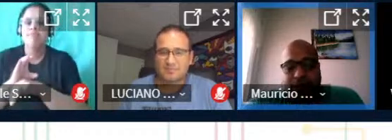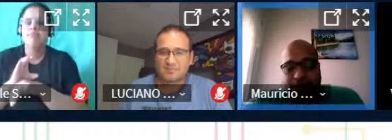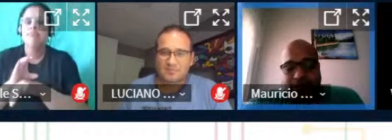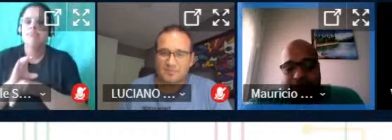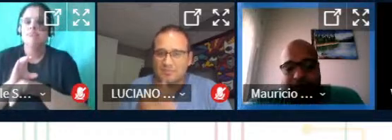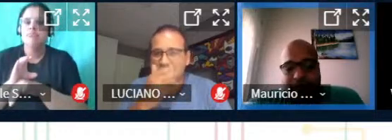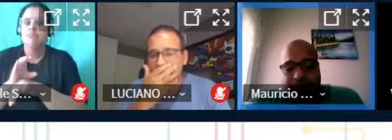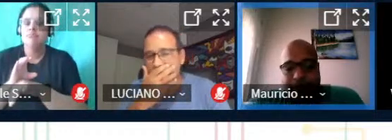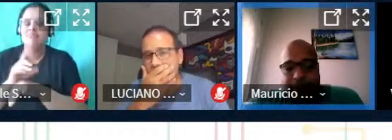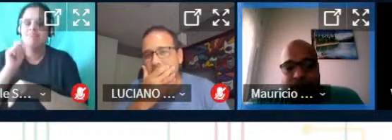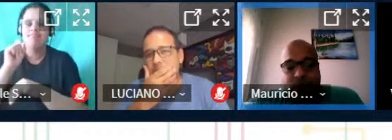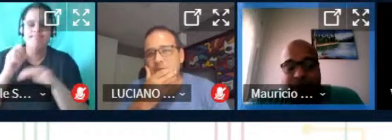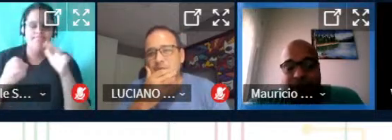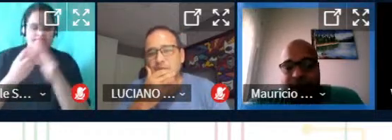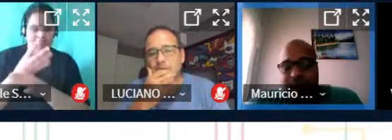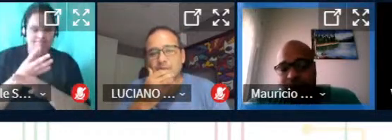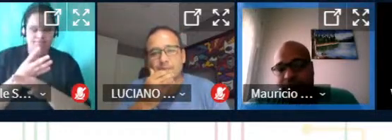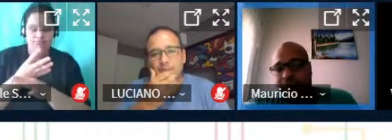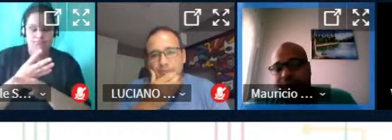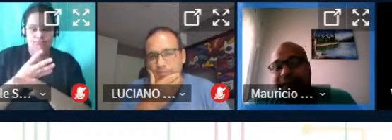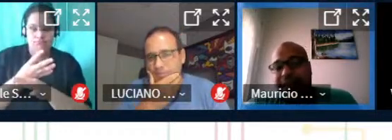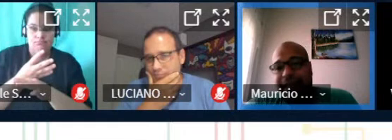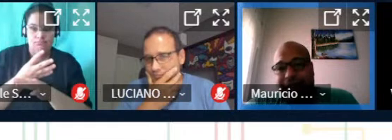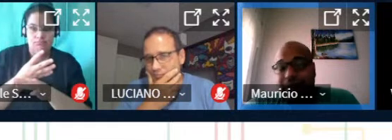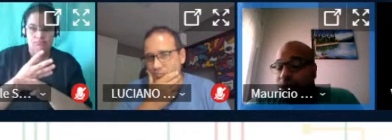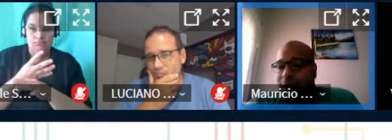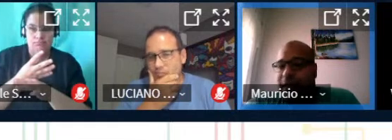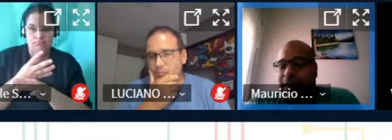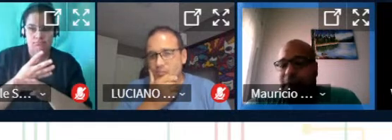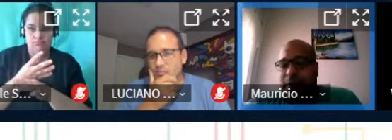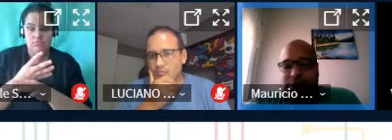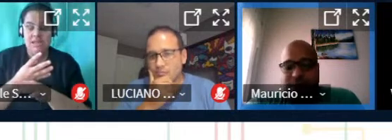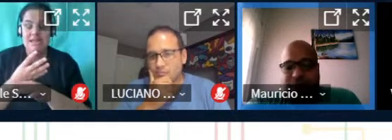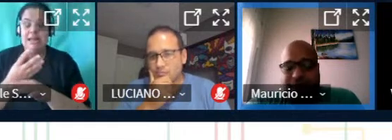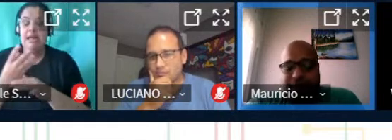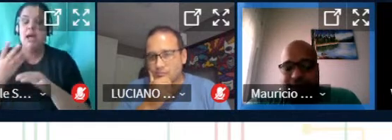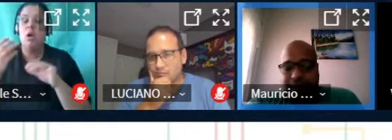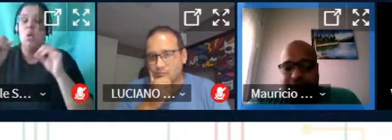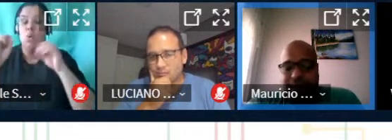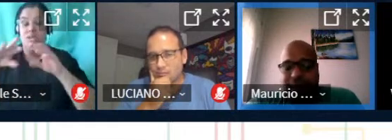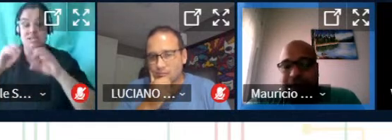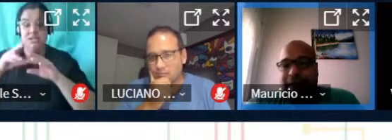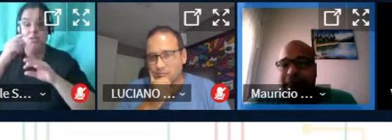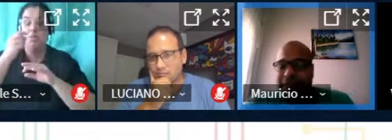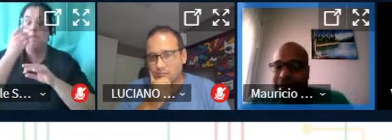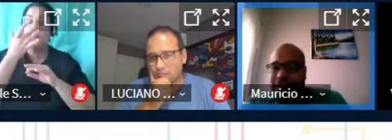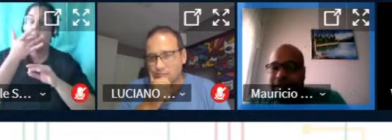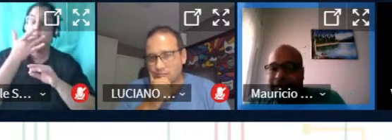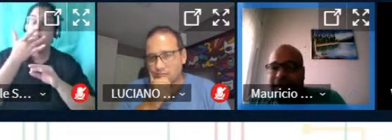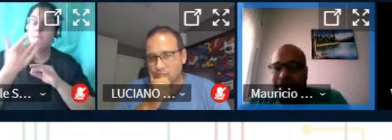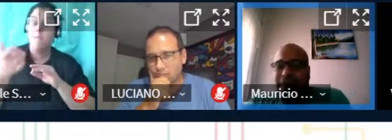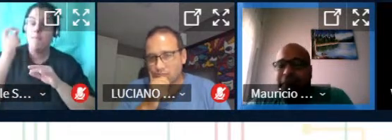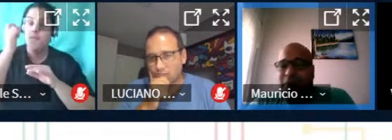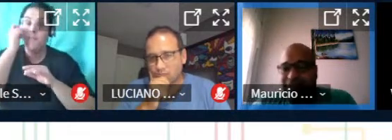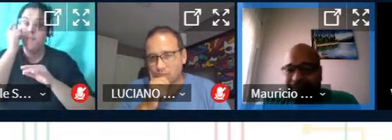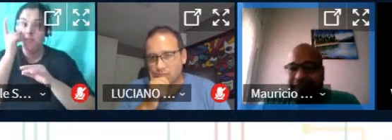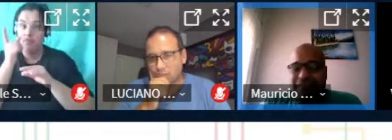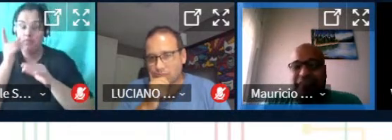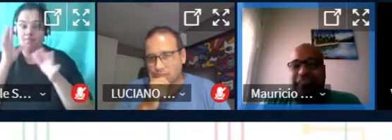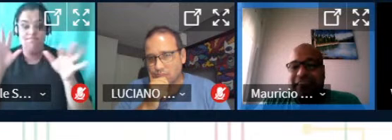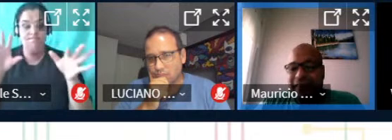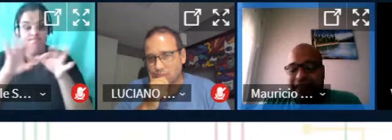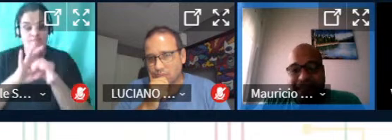E o que que acontece? No ensino integrado é pior ainda porque a gente pega crianças que estão virando